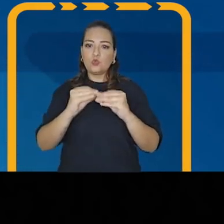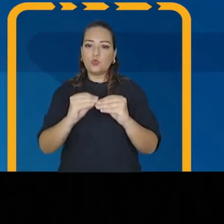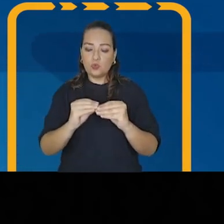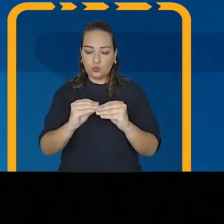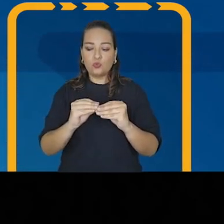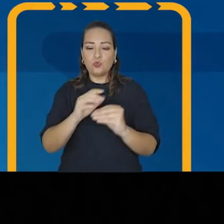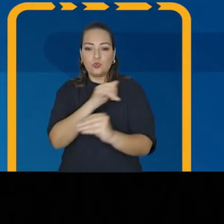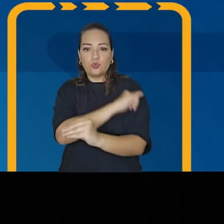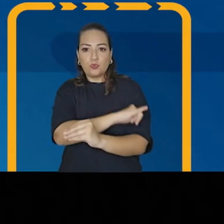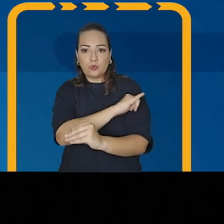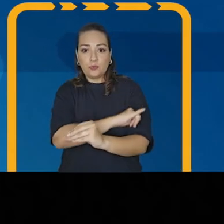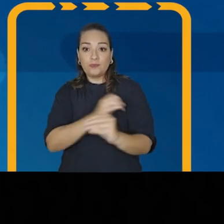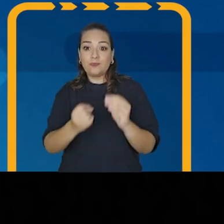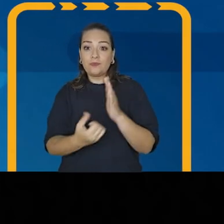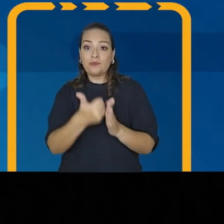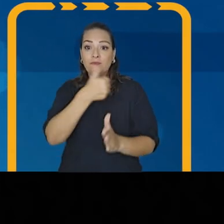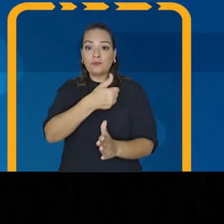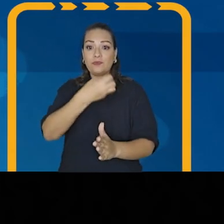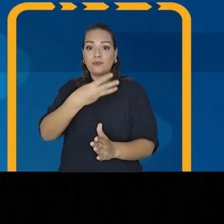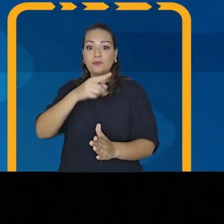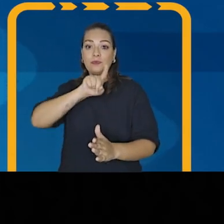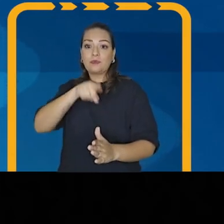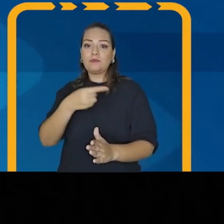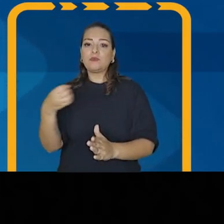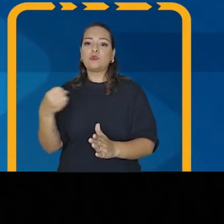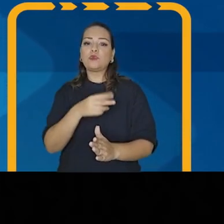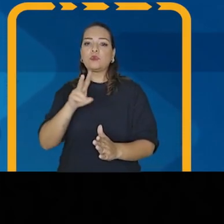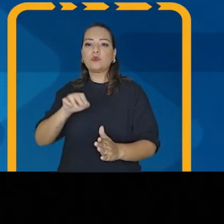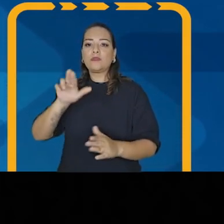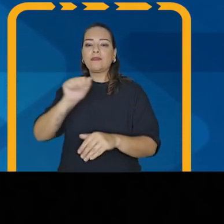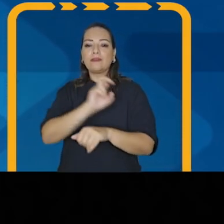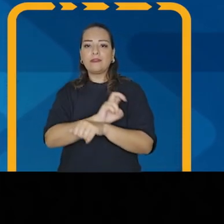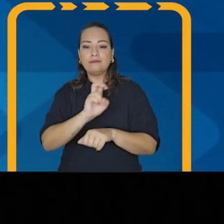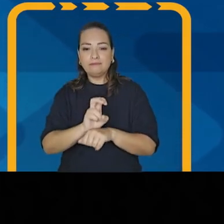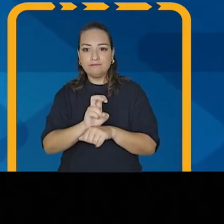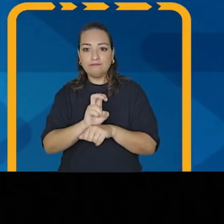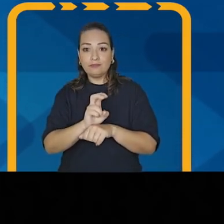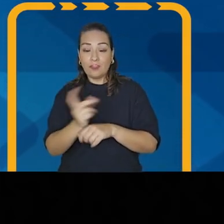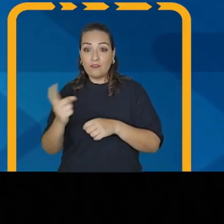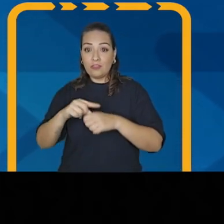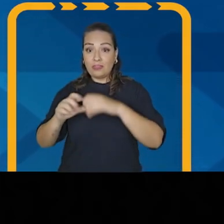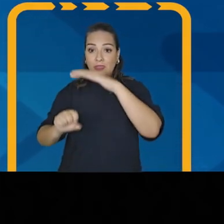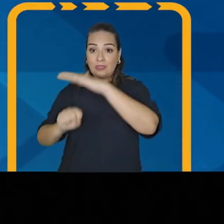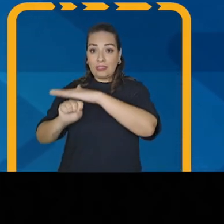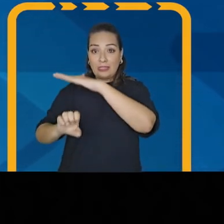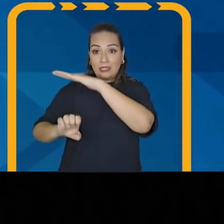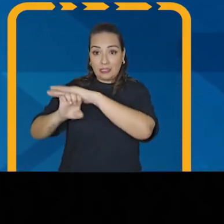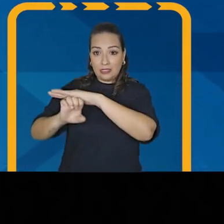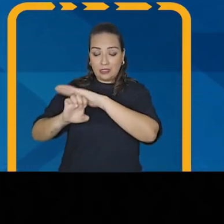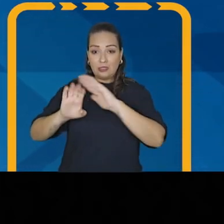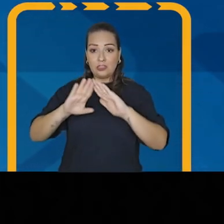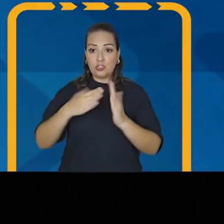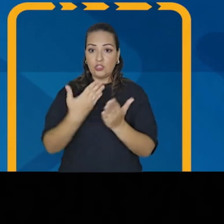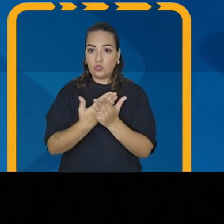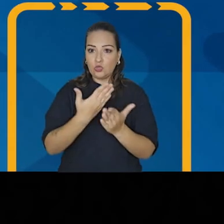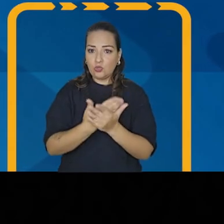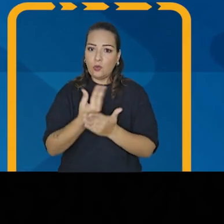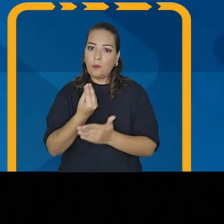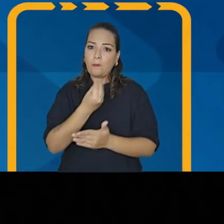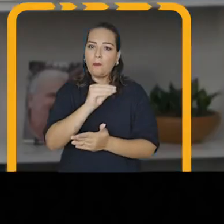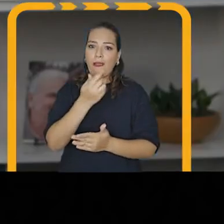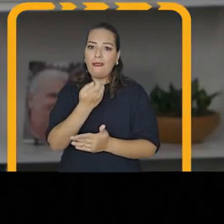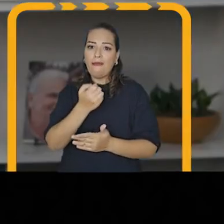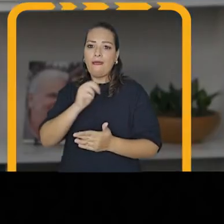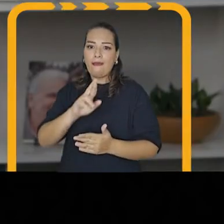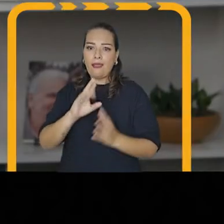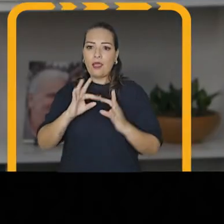colocando ar-condicionado em todas as salas de aula. Aumentar o número de educadores dedicados exclusivamente à educação especial.